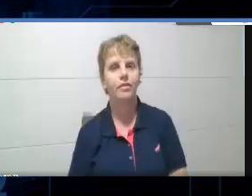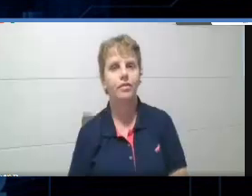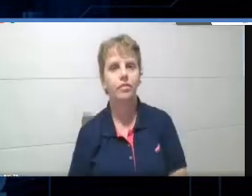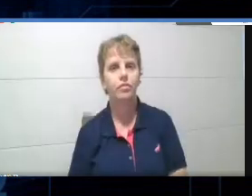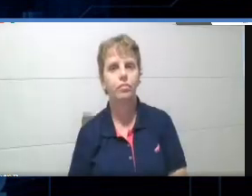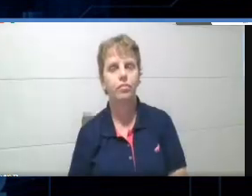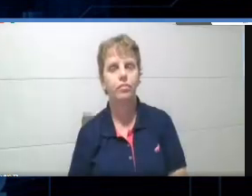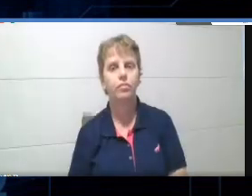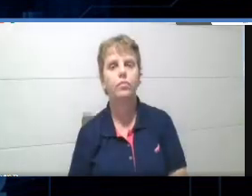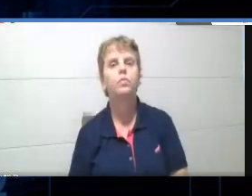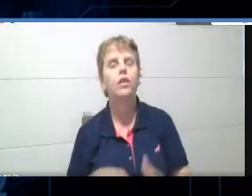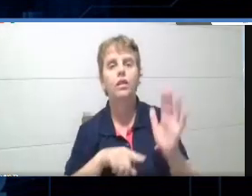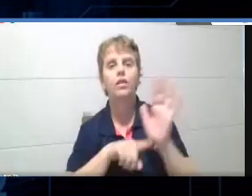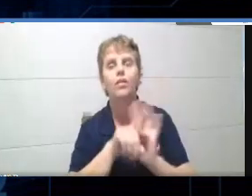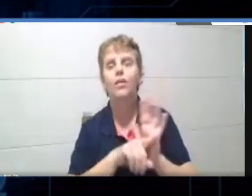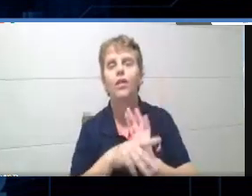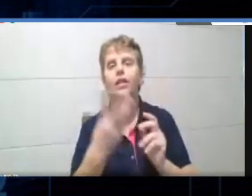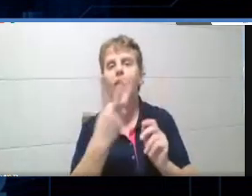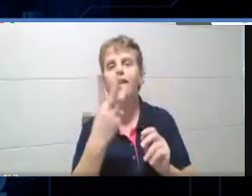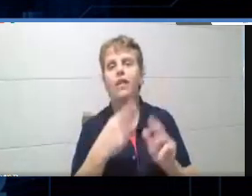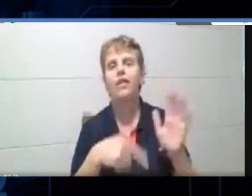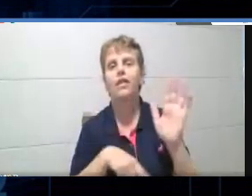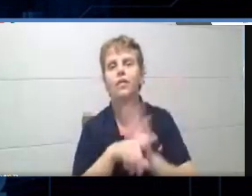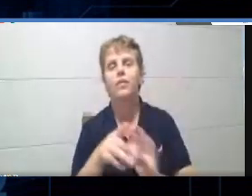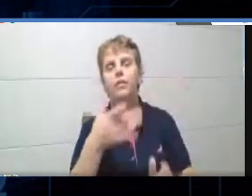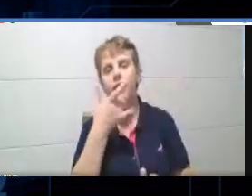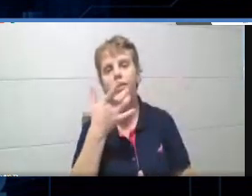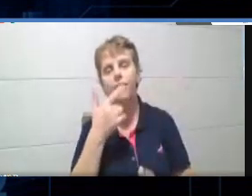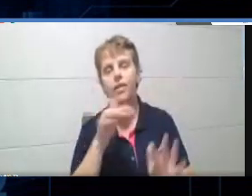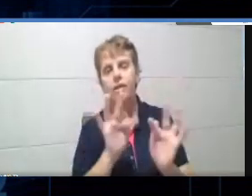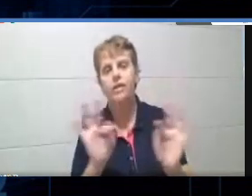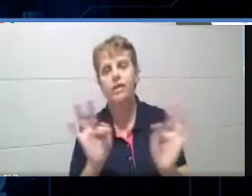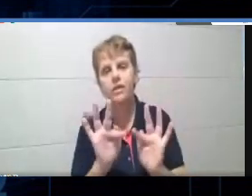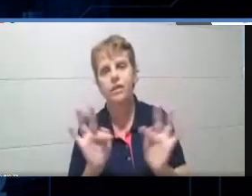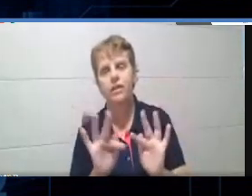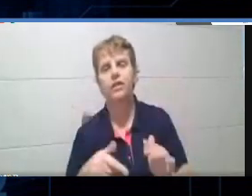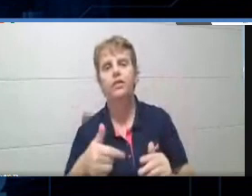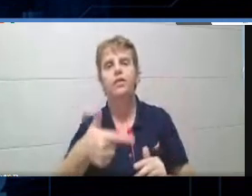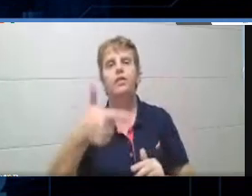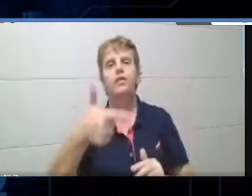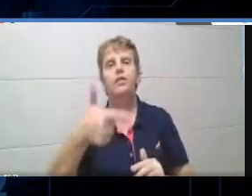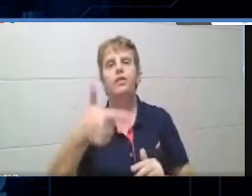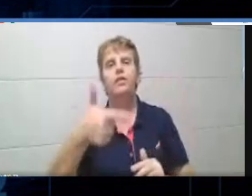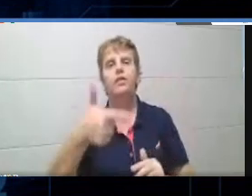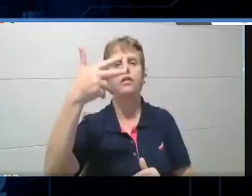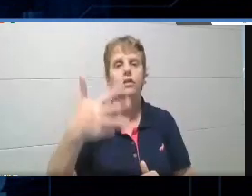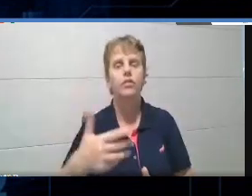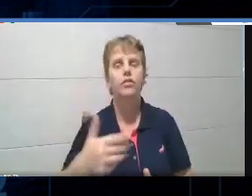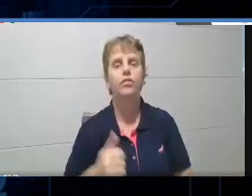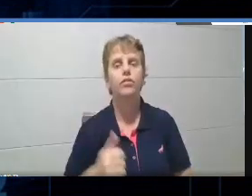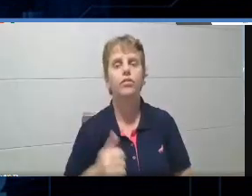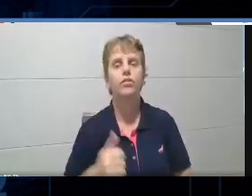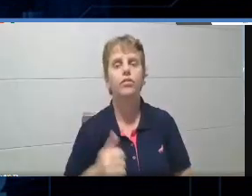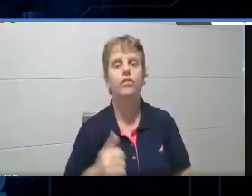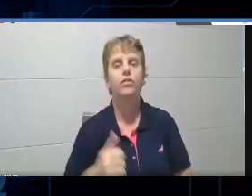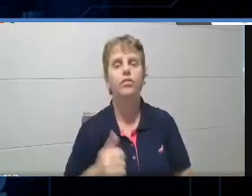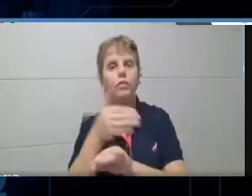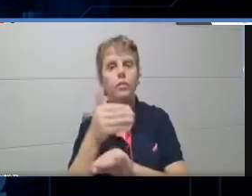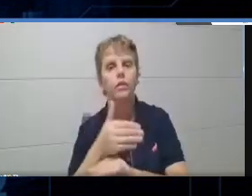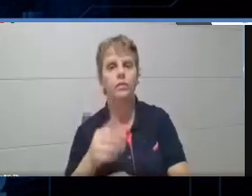coloquei três perguntas muito simples, muito fáceis, tá? Aqui já mostra o ranking de todos os alunos, tá? Que estão participando, tá?